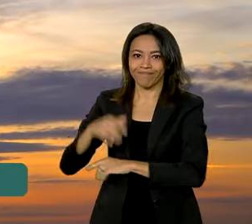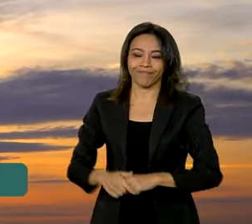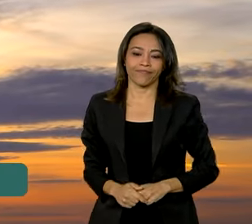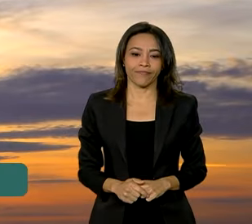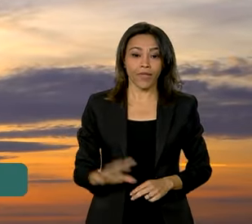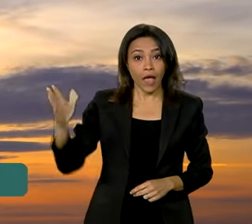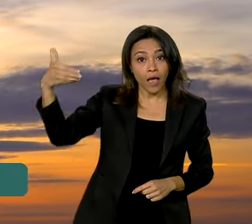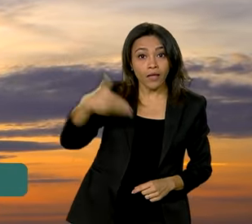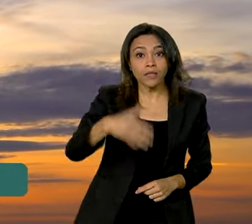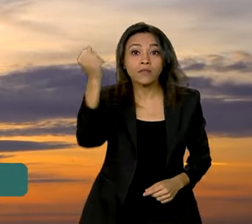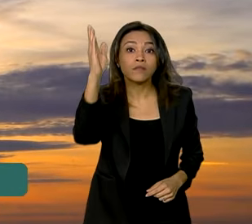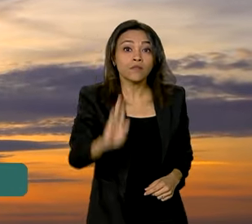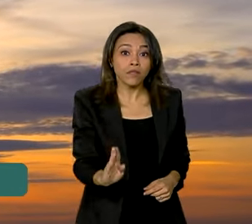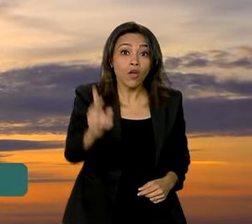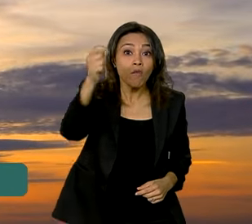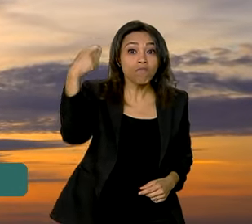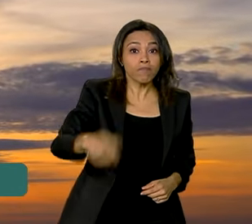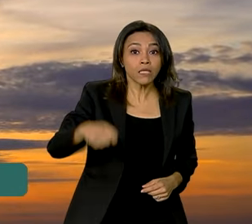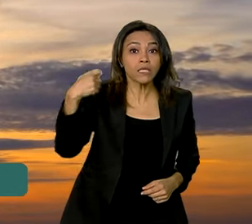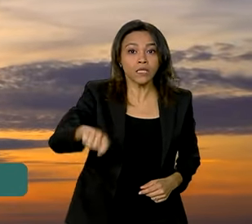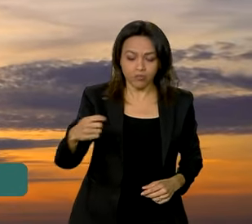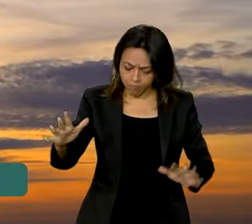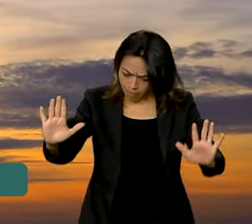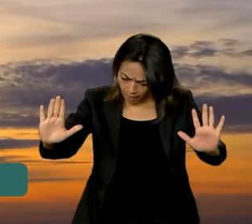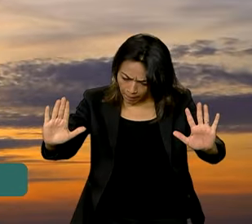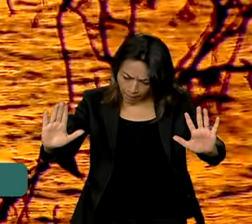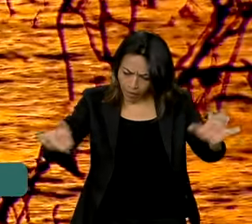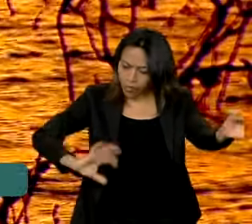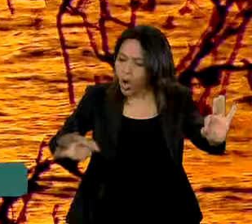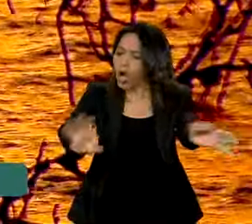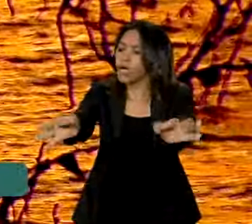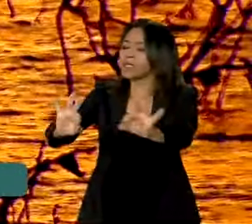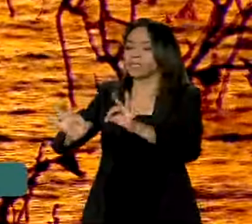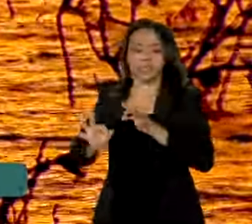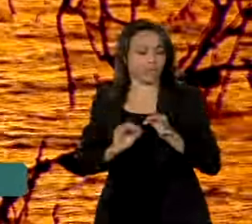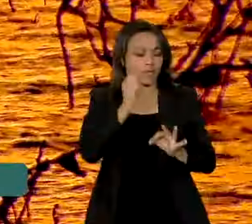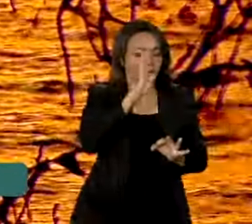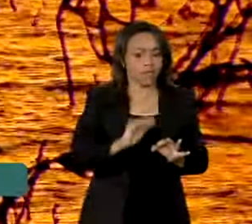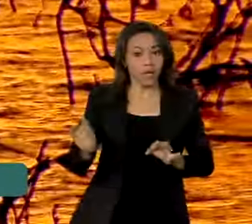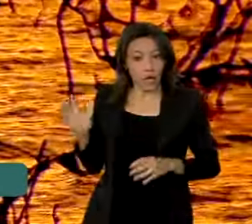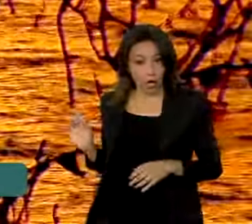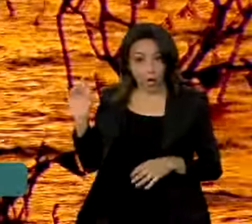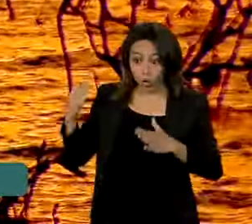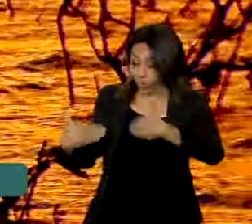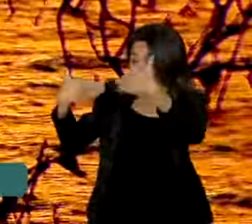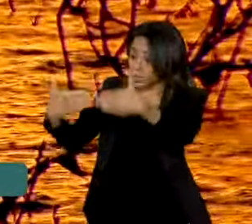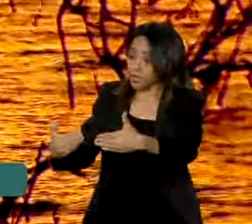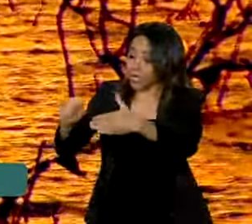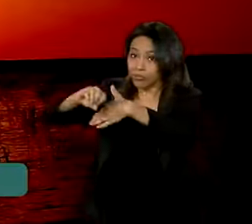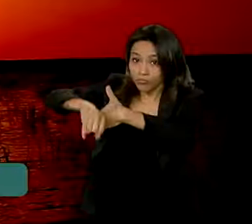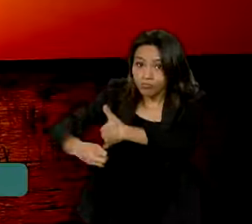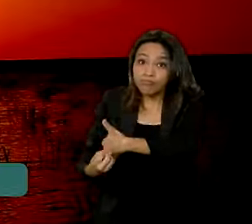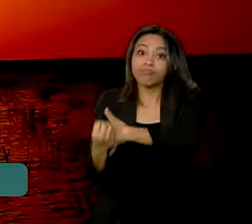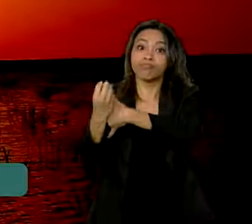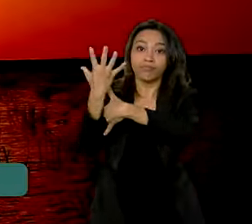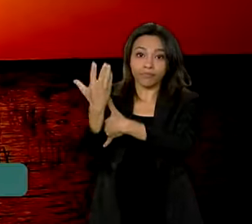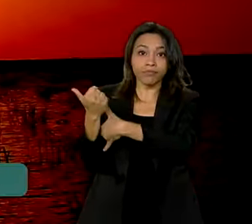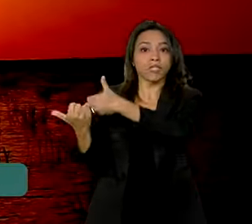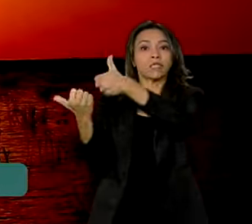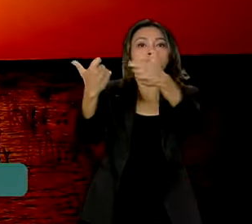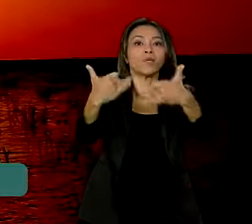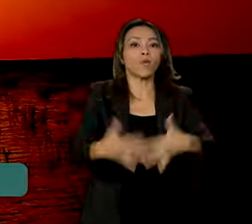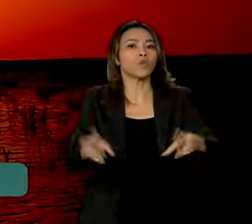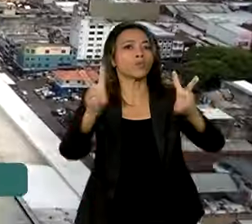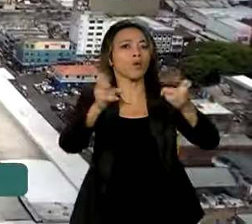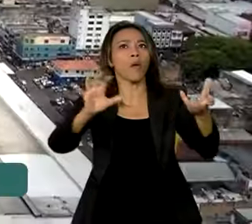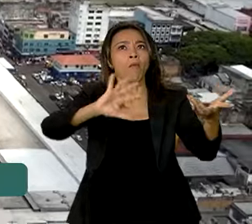Aqui no Brasil, foi preciso arrumar a casa. O Ministério do Meio Ambiente passou a englobar também a questão das mudanças